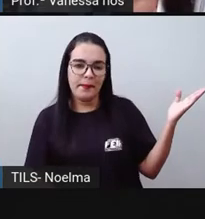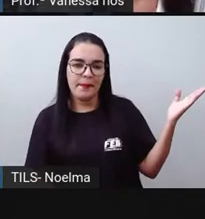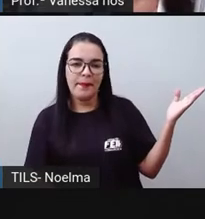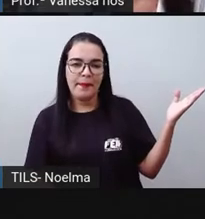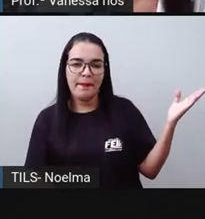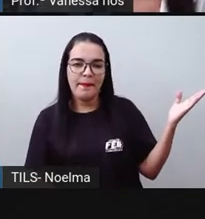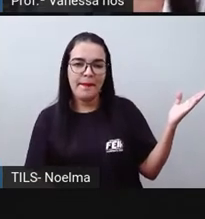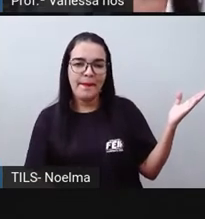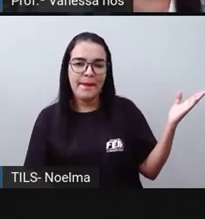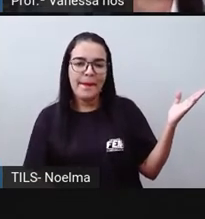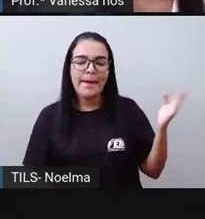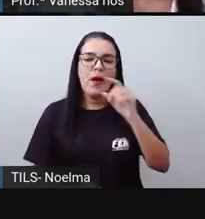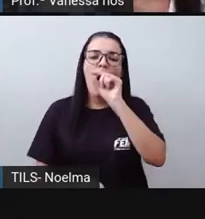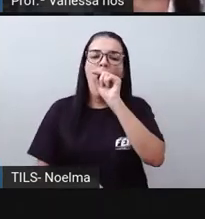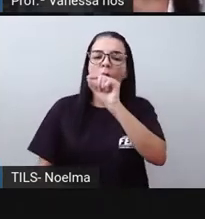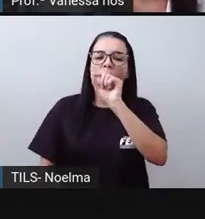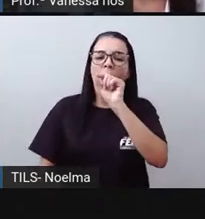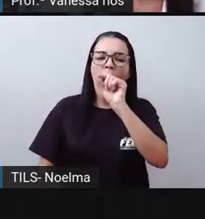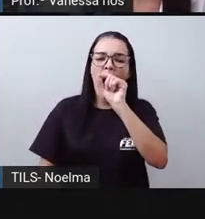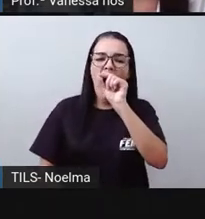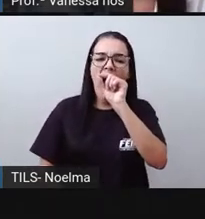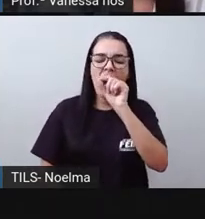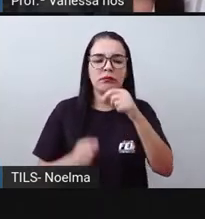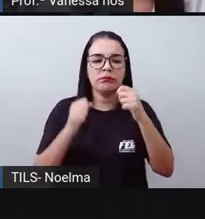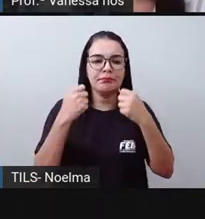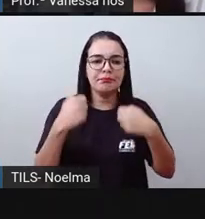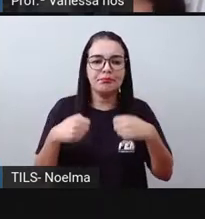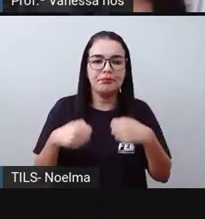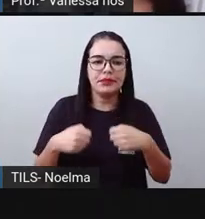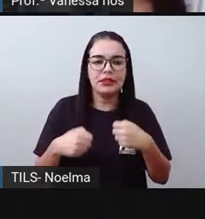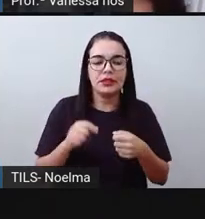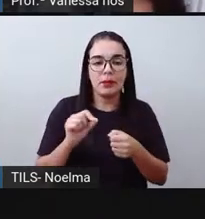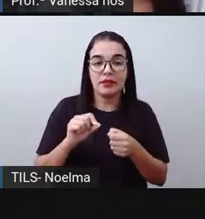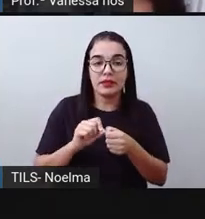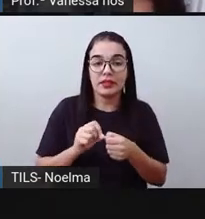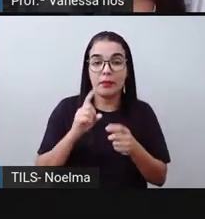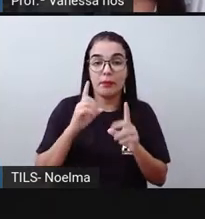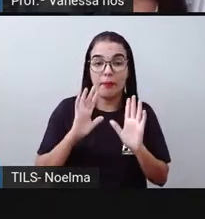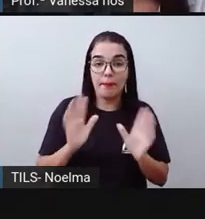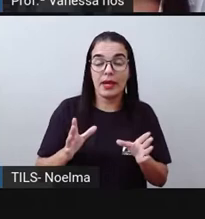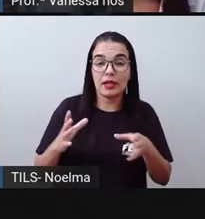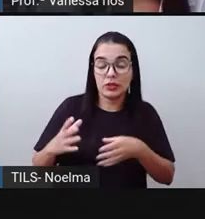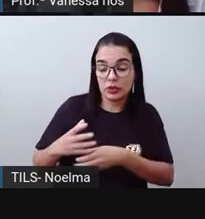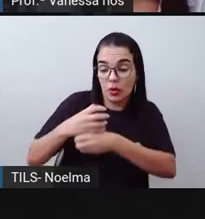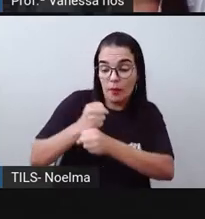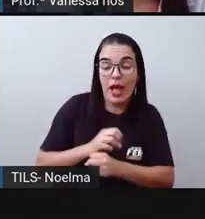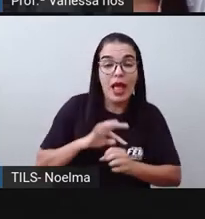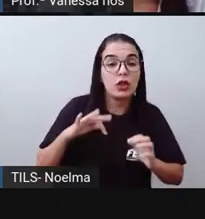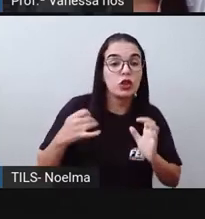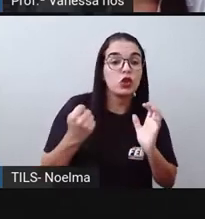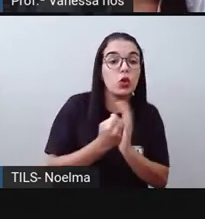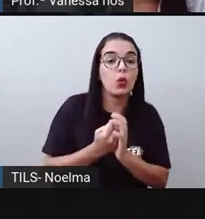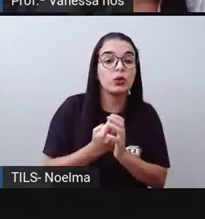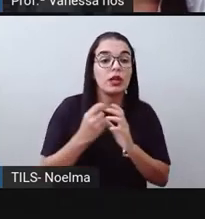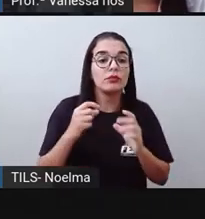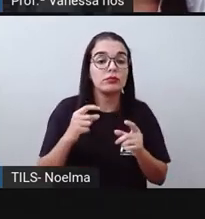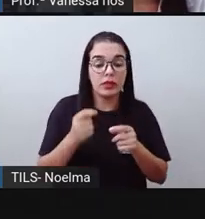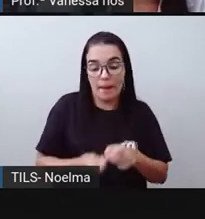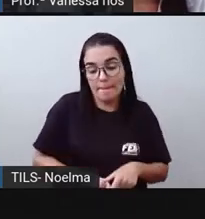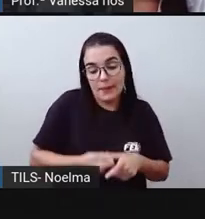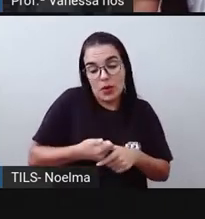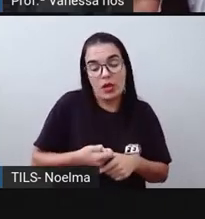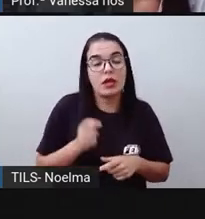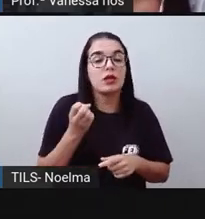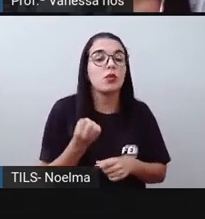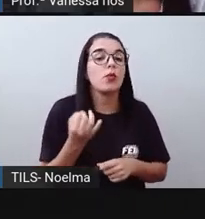O que devemos fazer para determinar a quantidade total de bolinhas? Olha